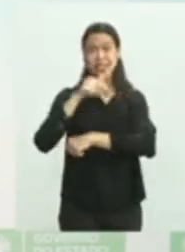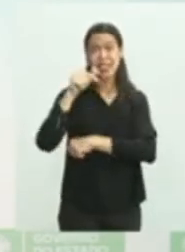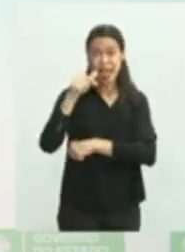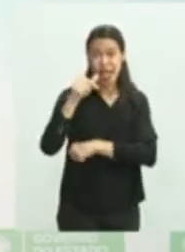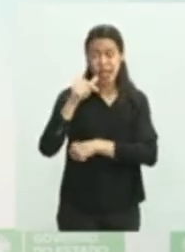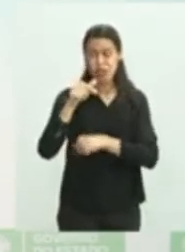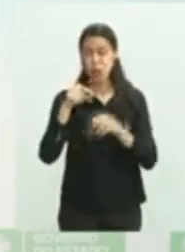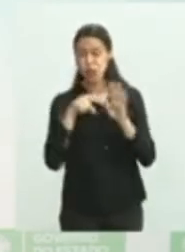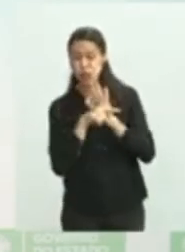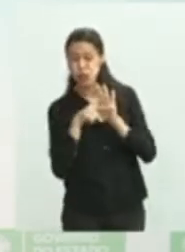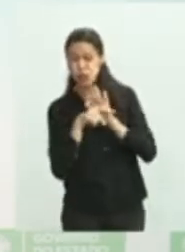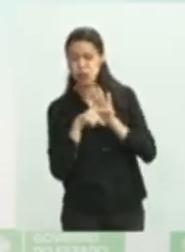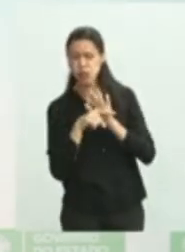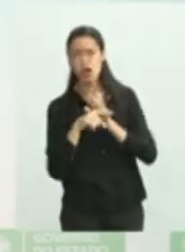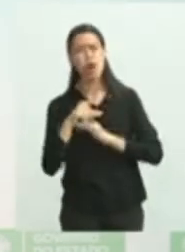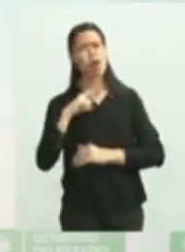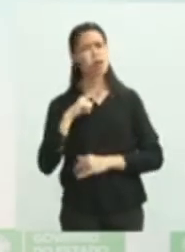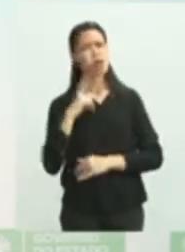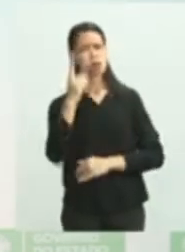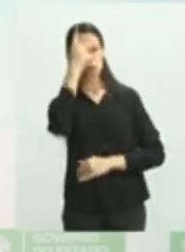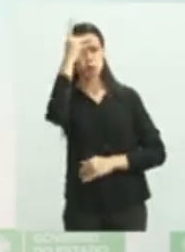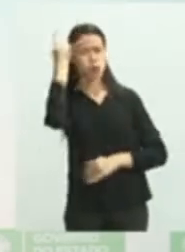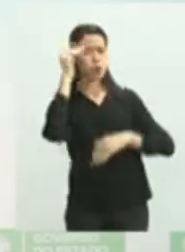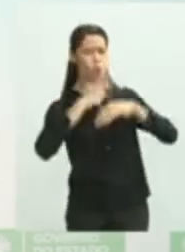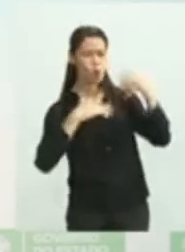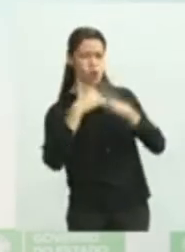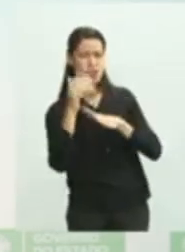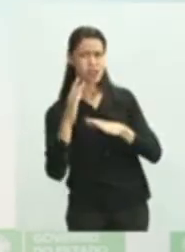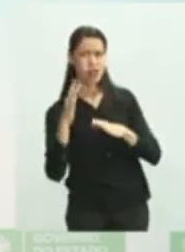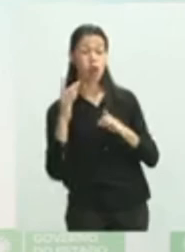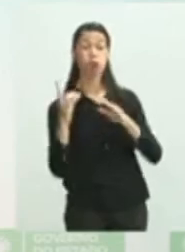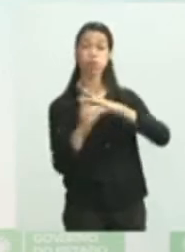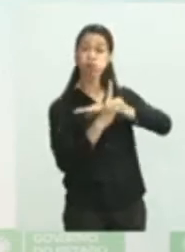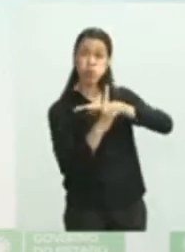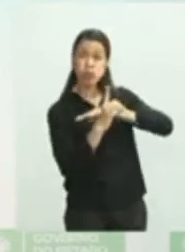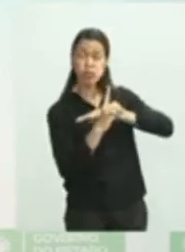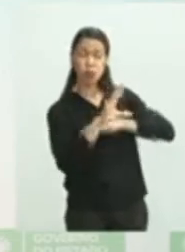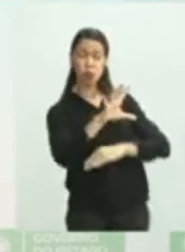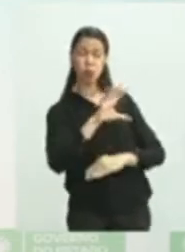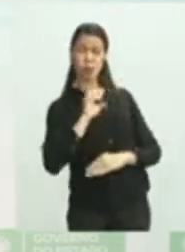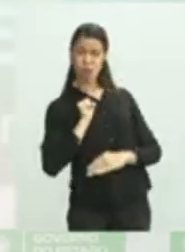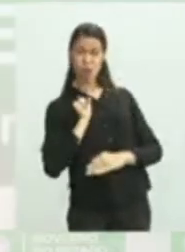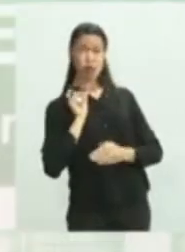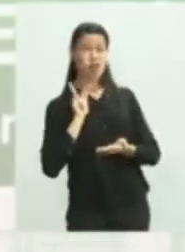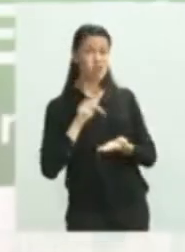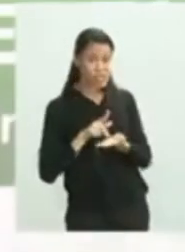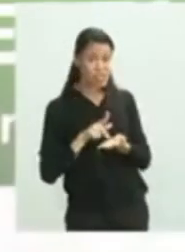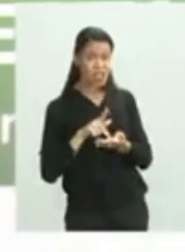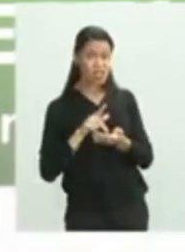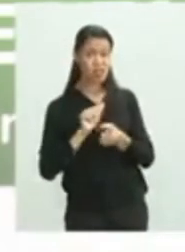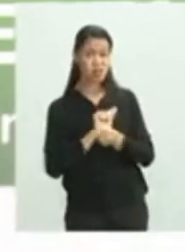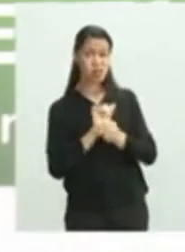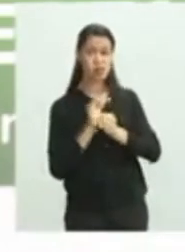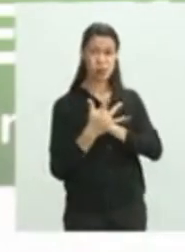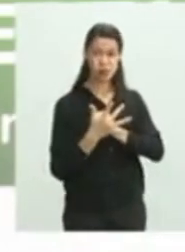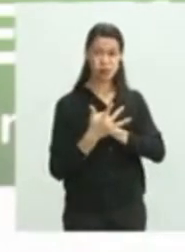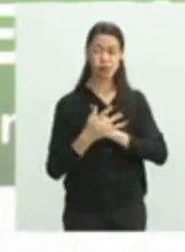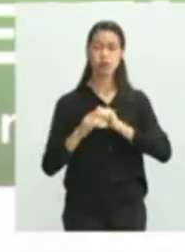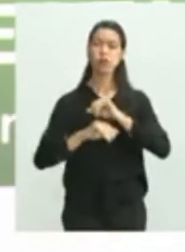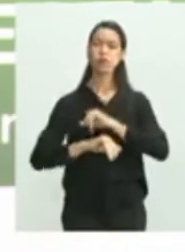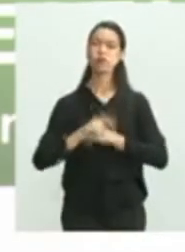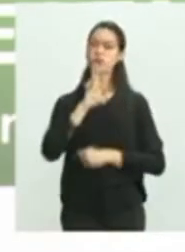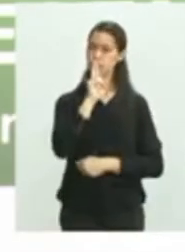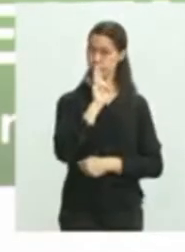faleceu, foi infectado? Temos 4 profissionais que atenderam essa paciente que estão com